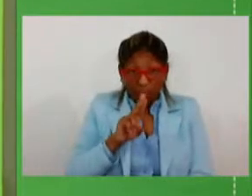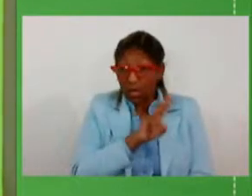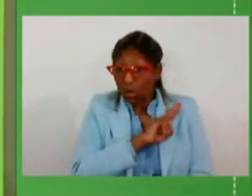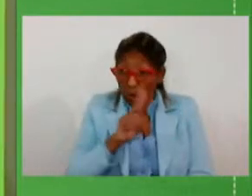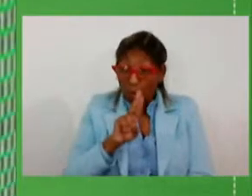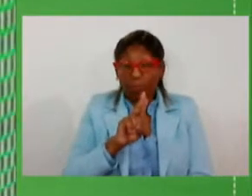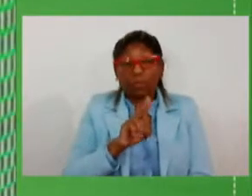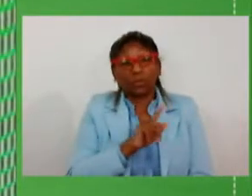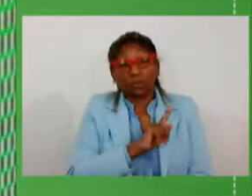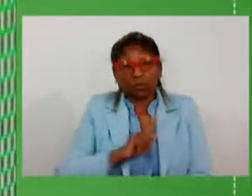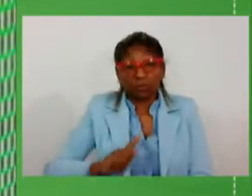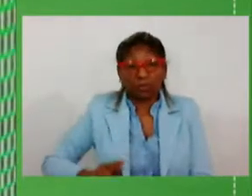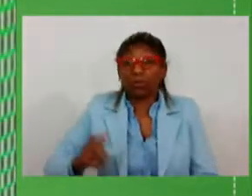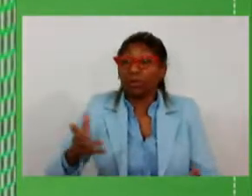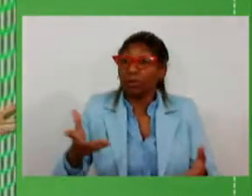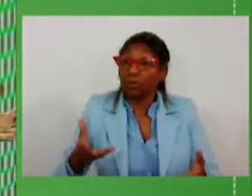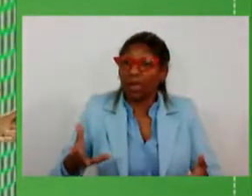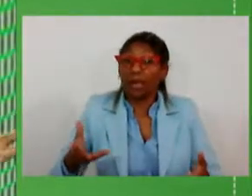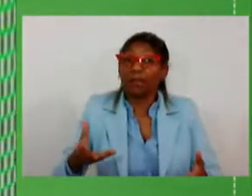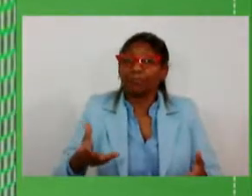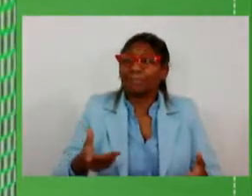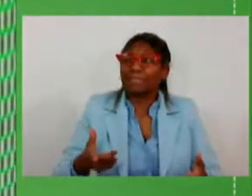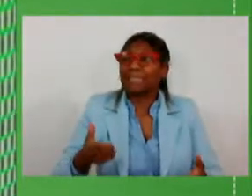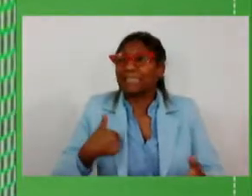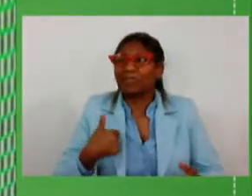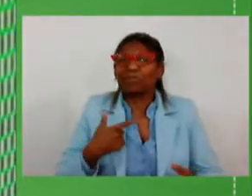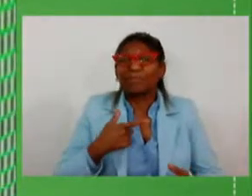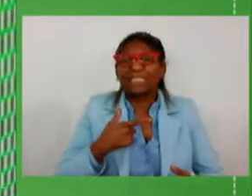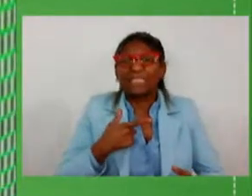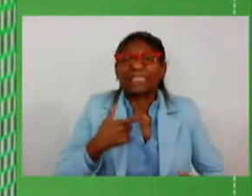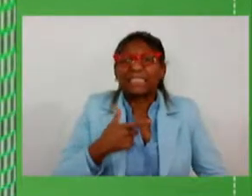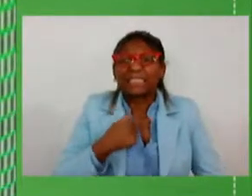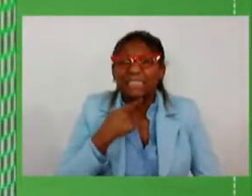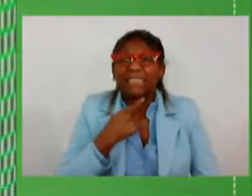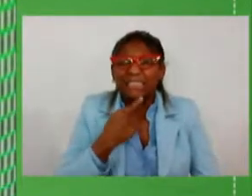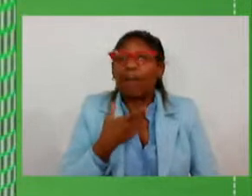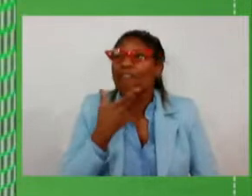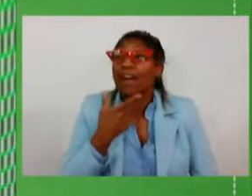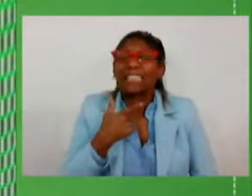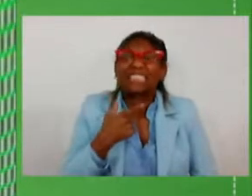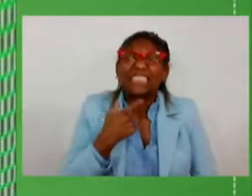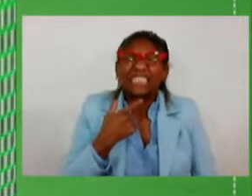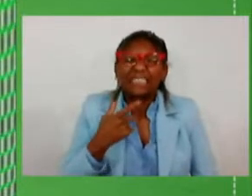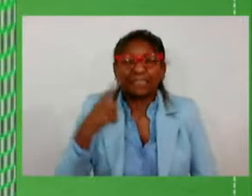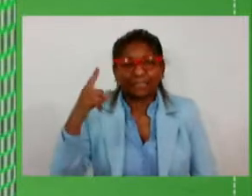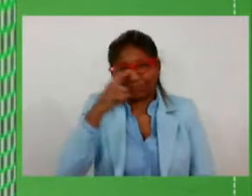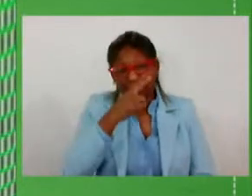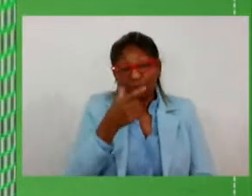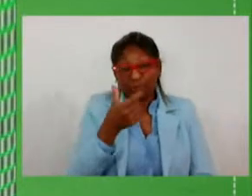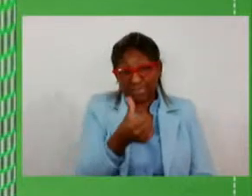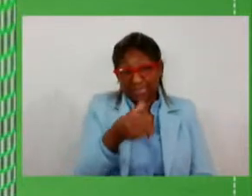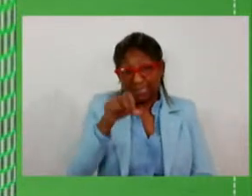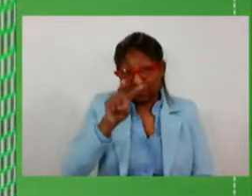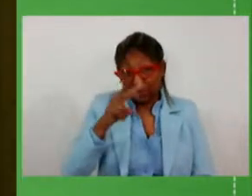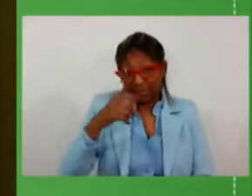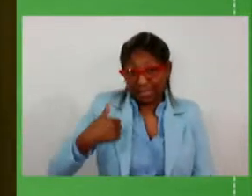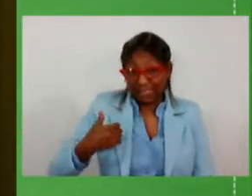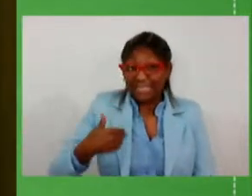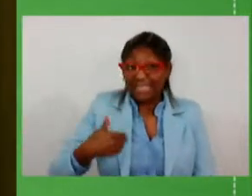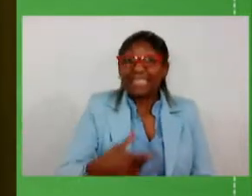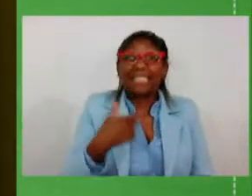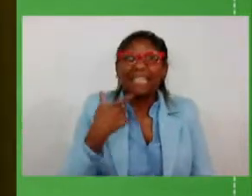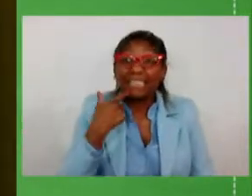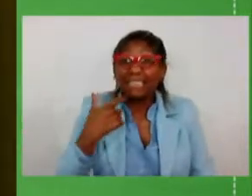e eu começo a ficar engasgado e olha que tenho 62 anos de idade vou fazer sexta-feira agora